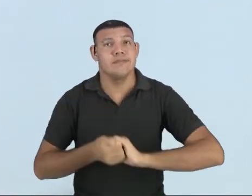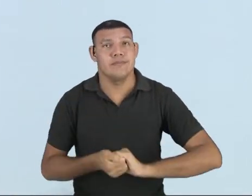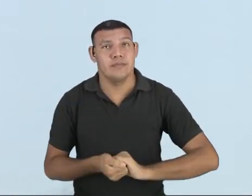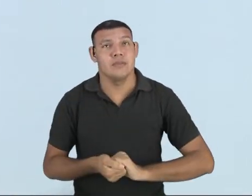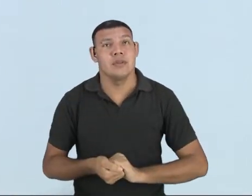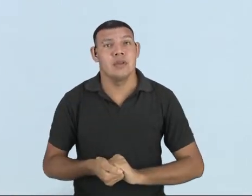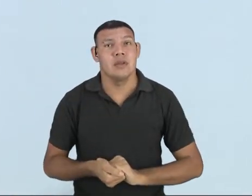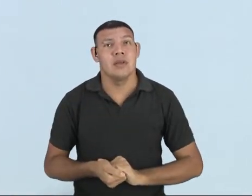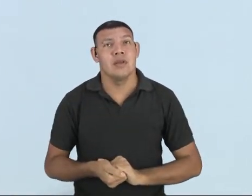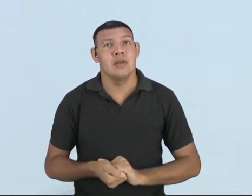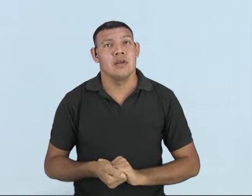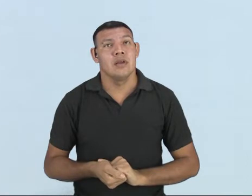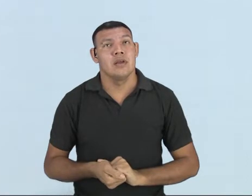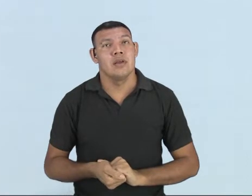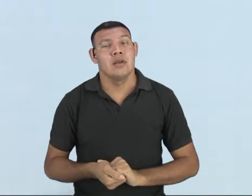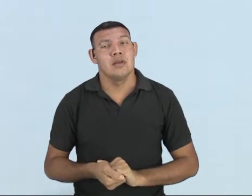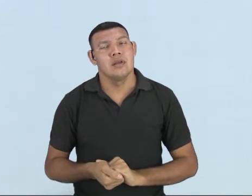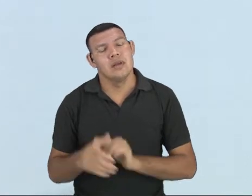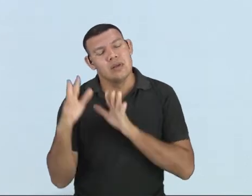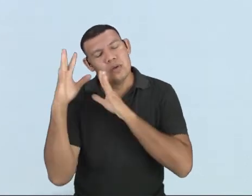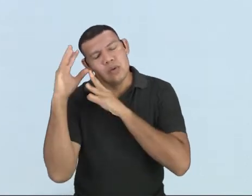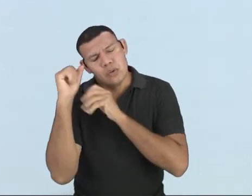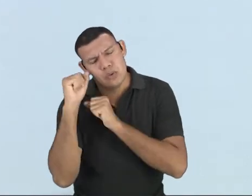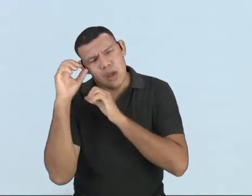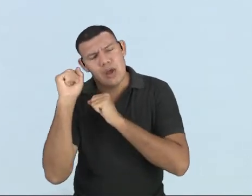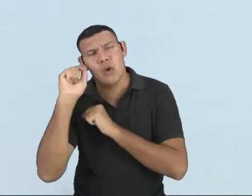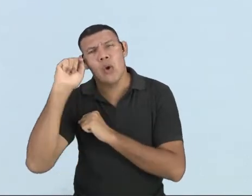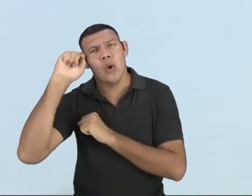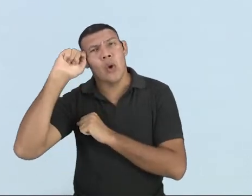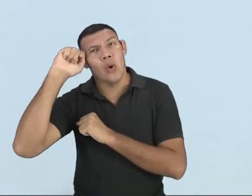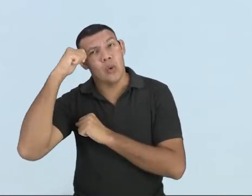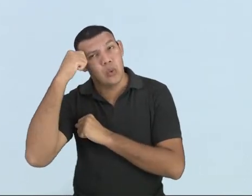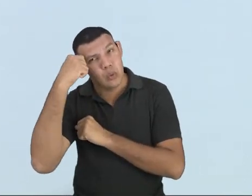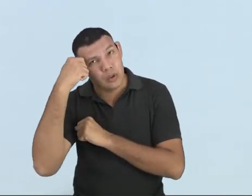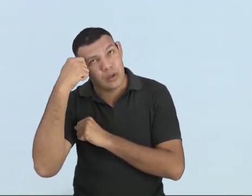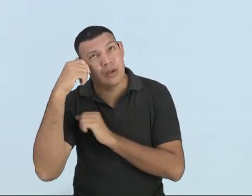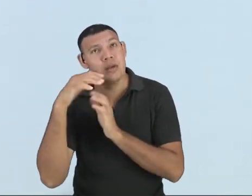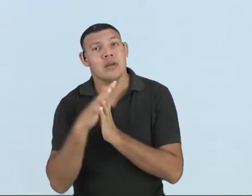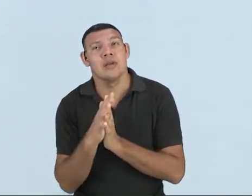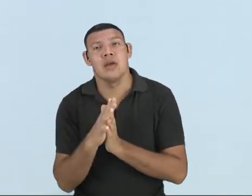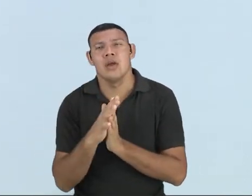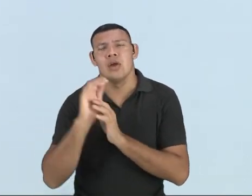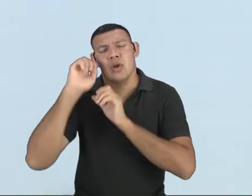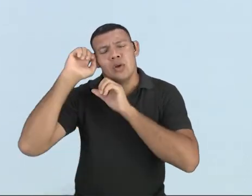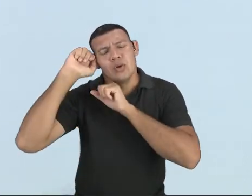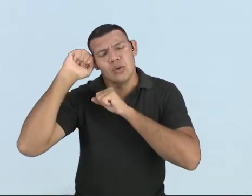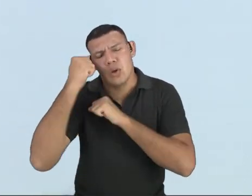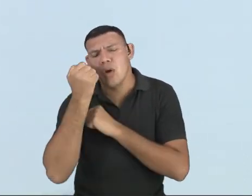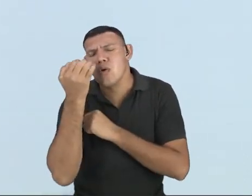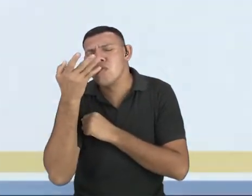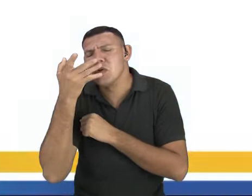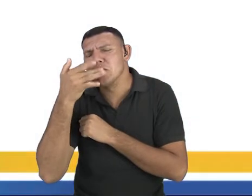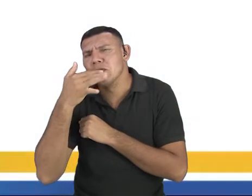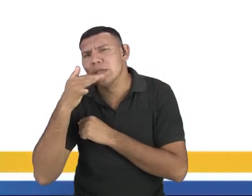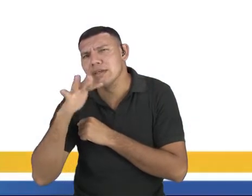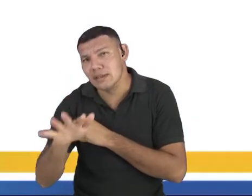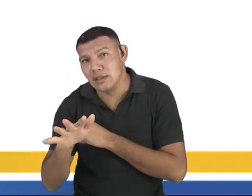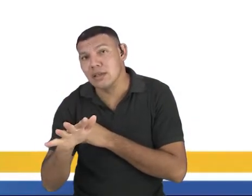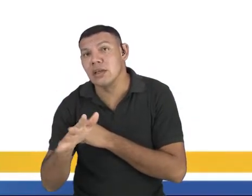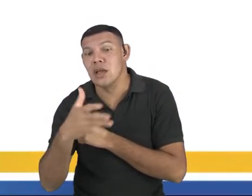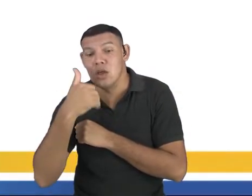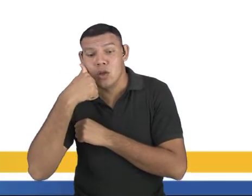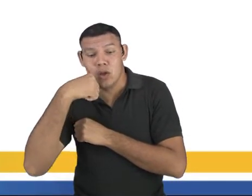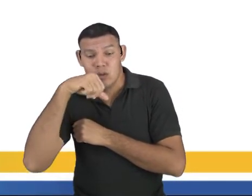que ela fala, Dorme, negrinho, dorme, ou dorme, menininho, dorme, que a tua